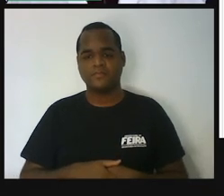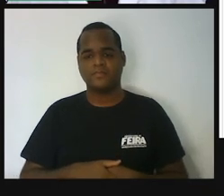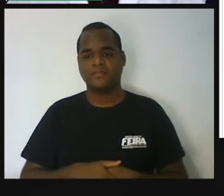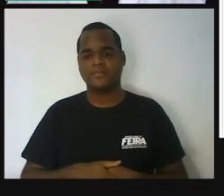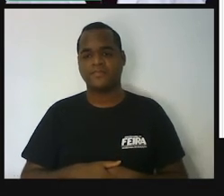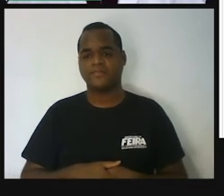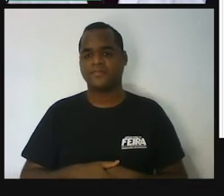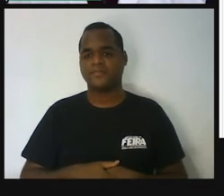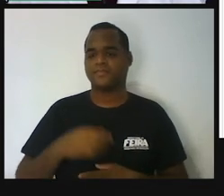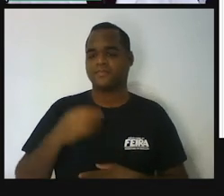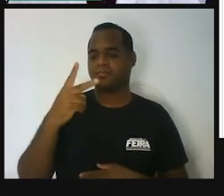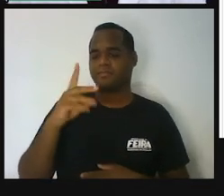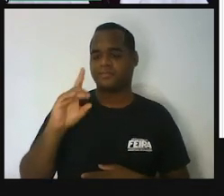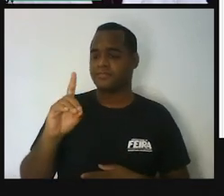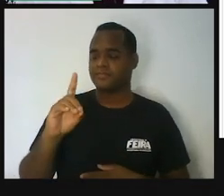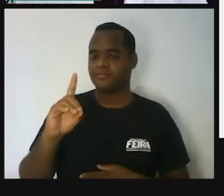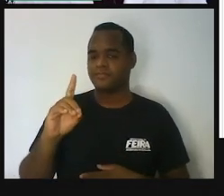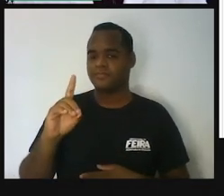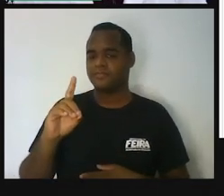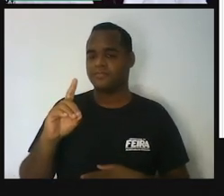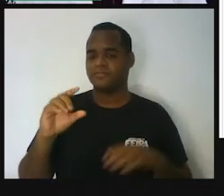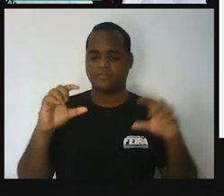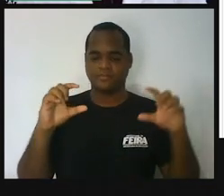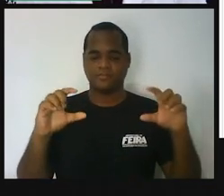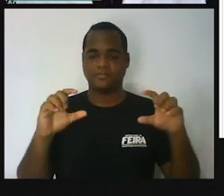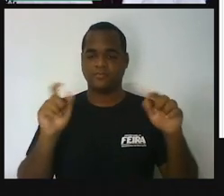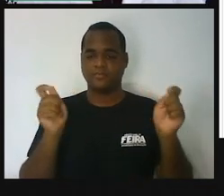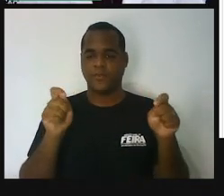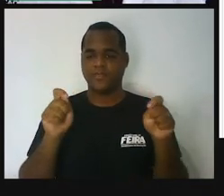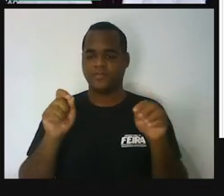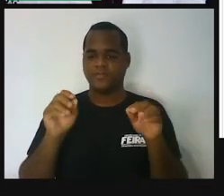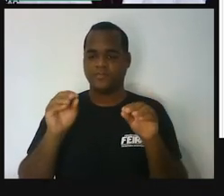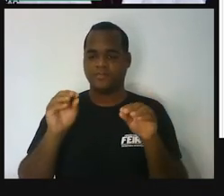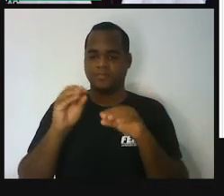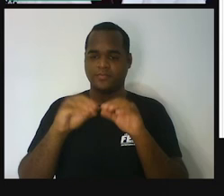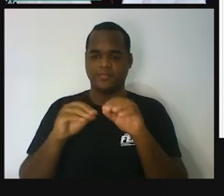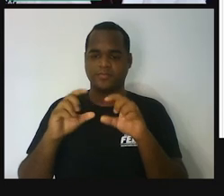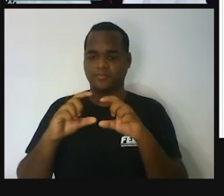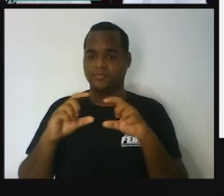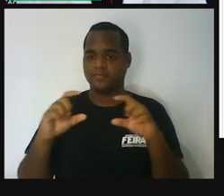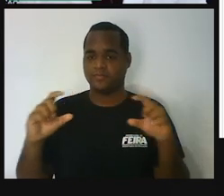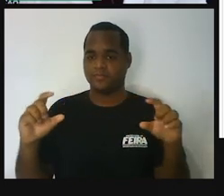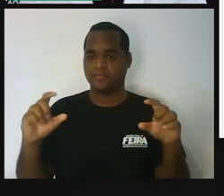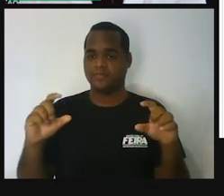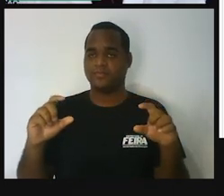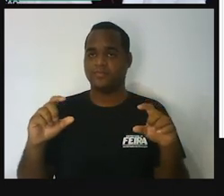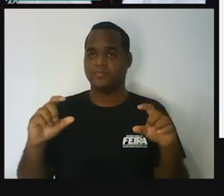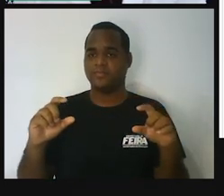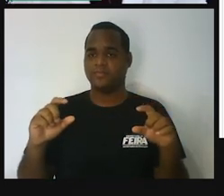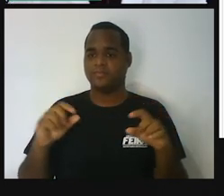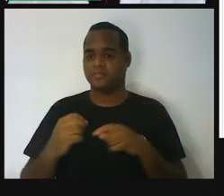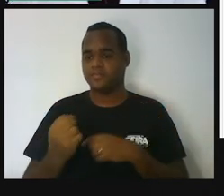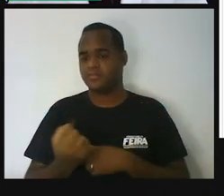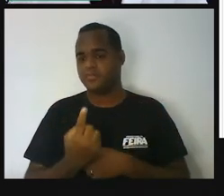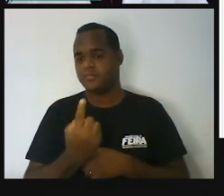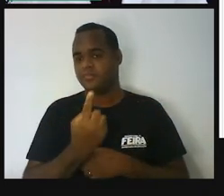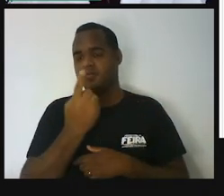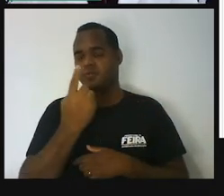Duas dimensões. E entre parênteses a gente coloca comprimento e altura.